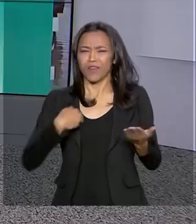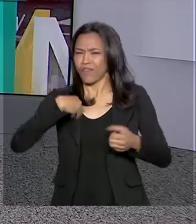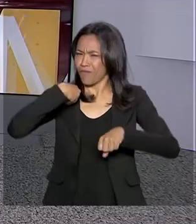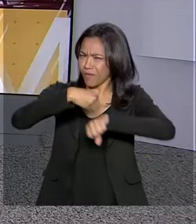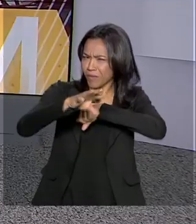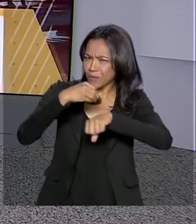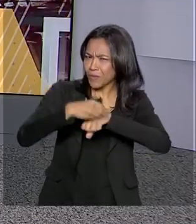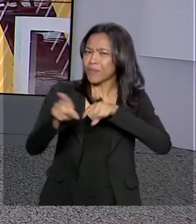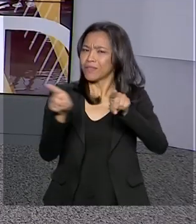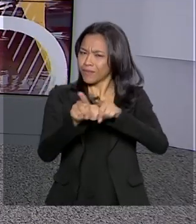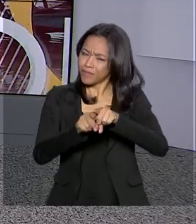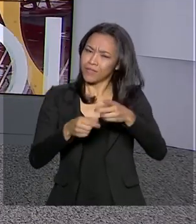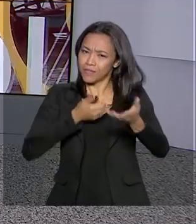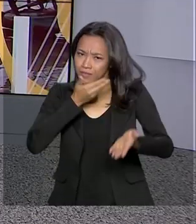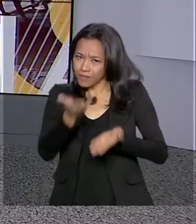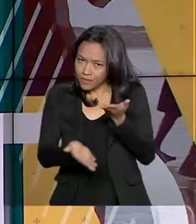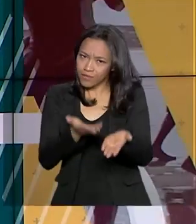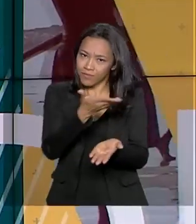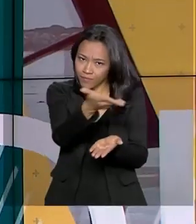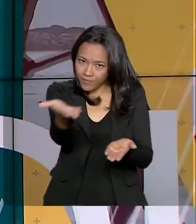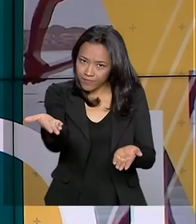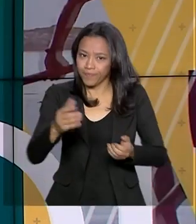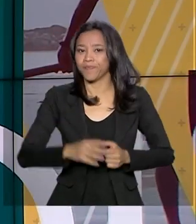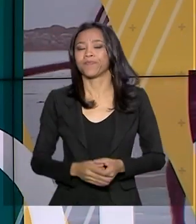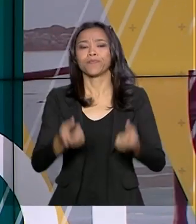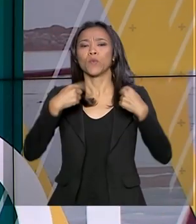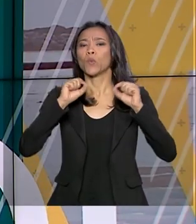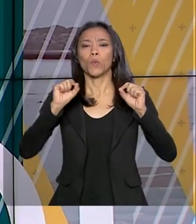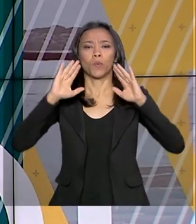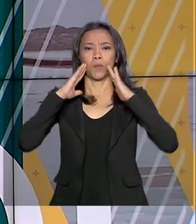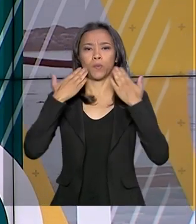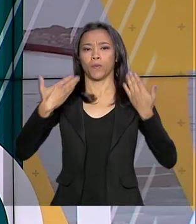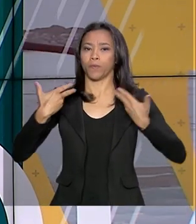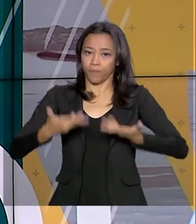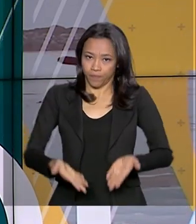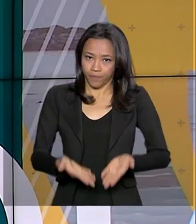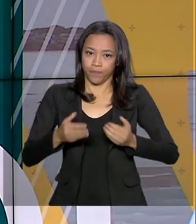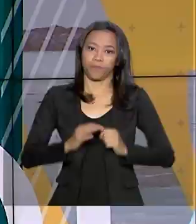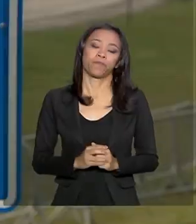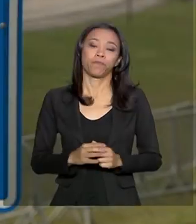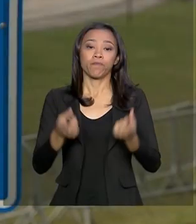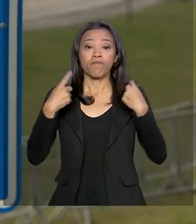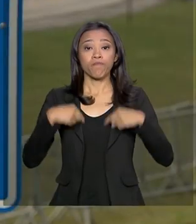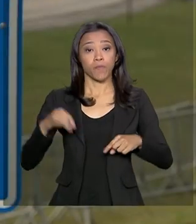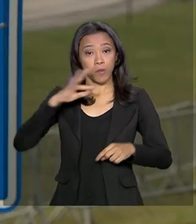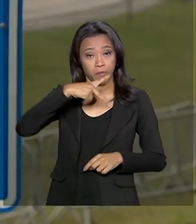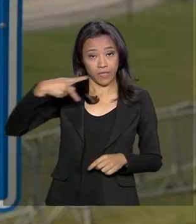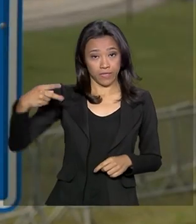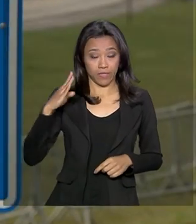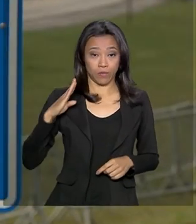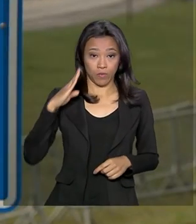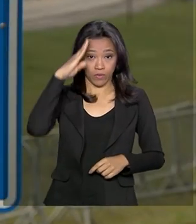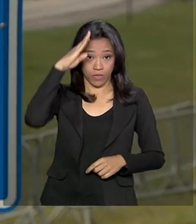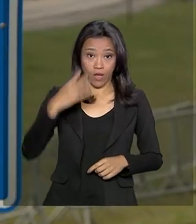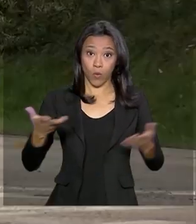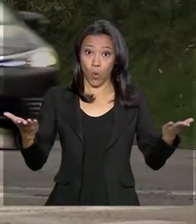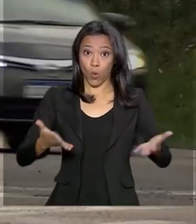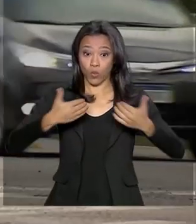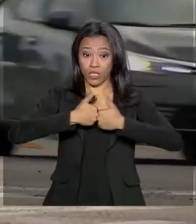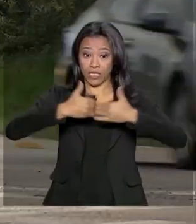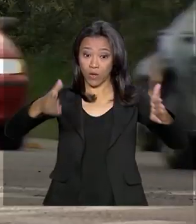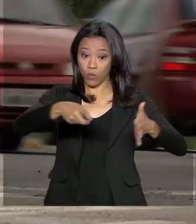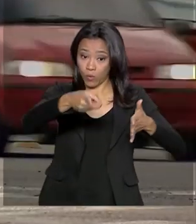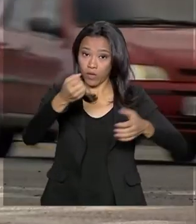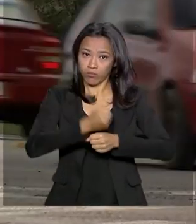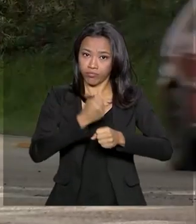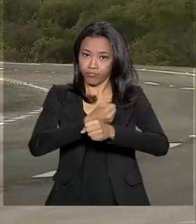muita informação e serviço pra você. Confira os destaques desta edição. Presidente Jair Bolsonaro inaugura hoje trecho